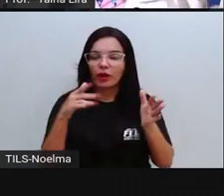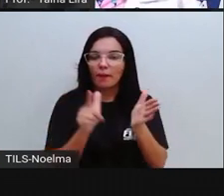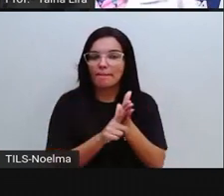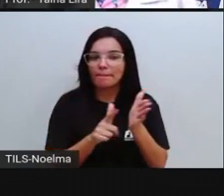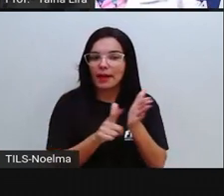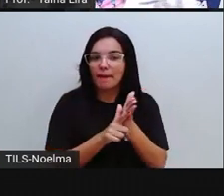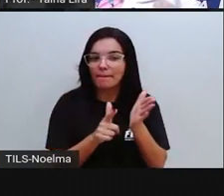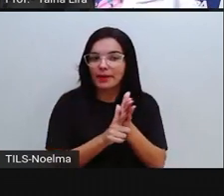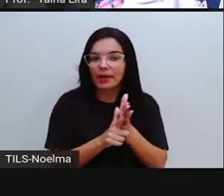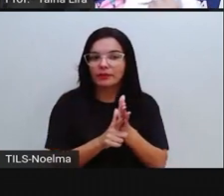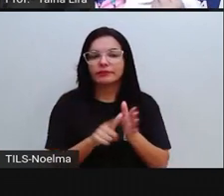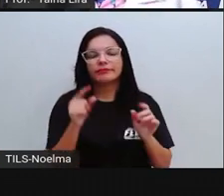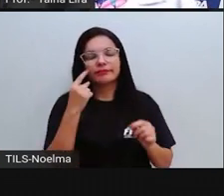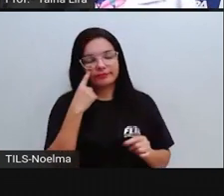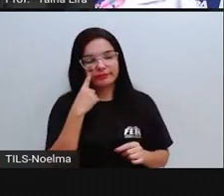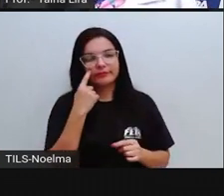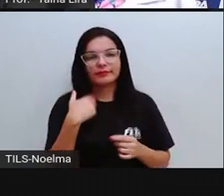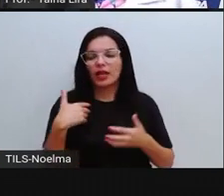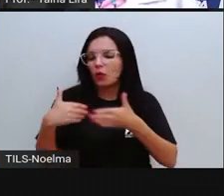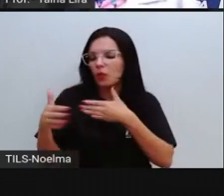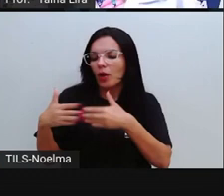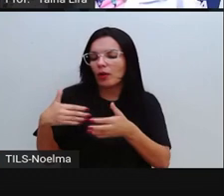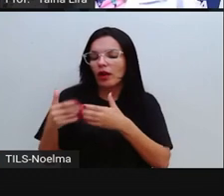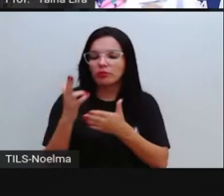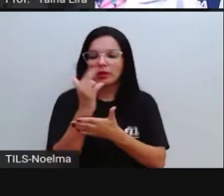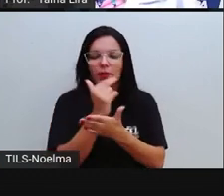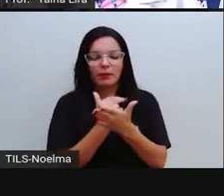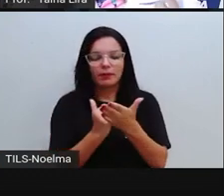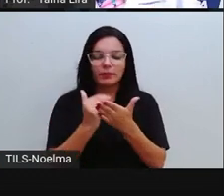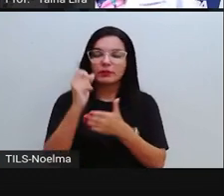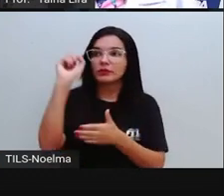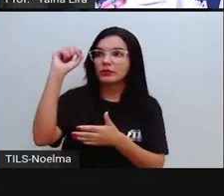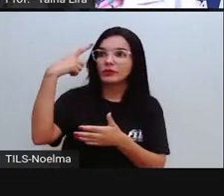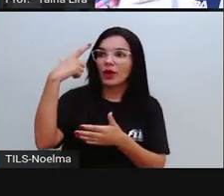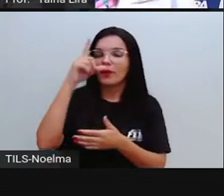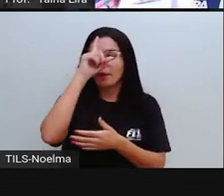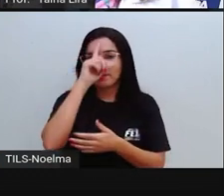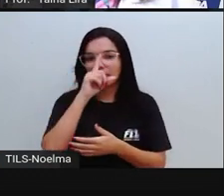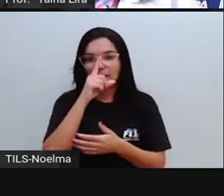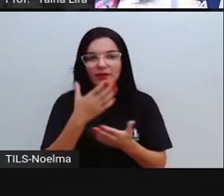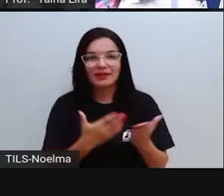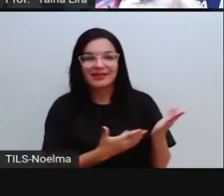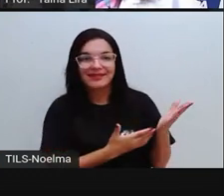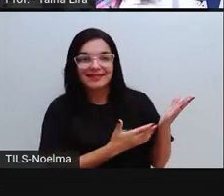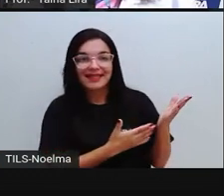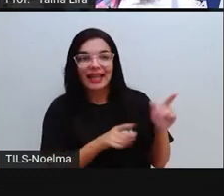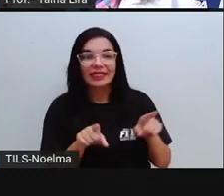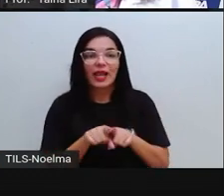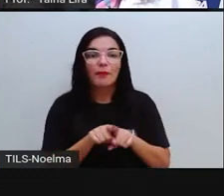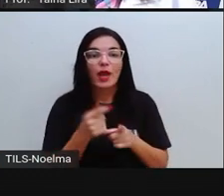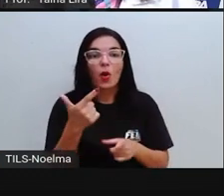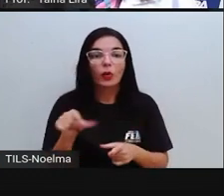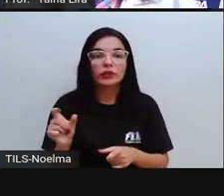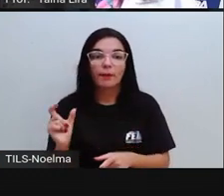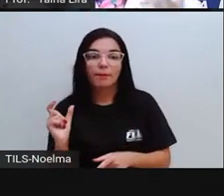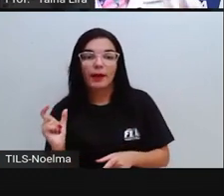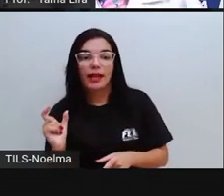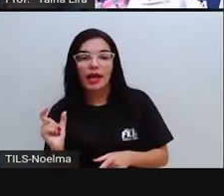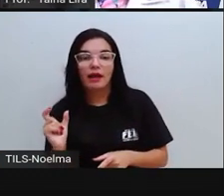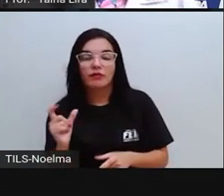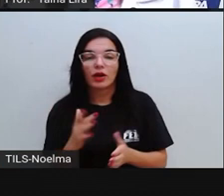eu desenho um sol amarelo. E outra, fácil. E com cinco ou seis retas, é fácil